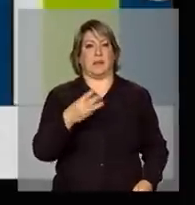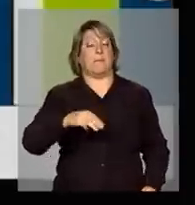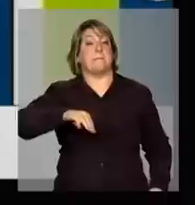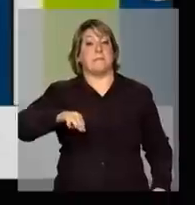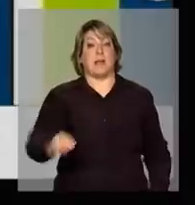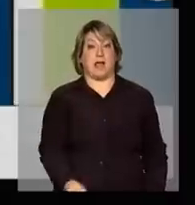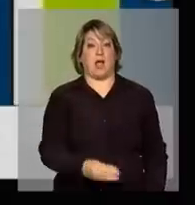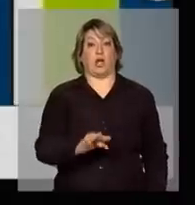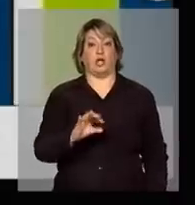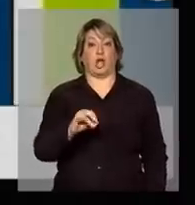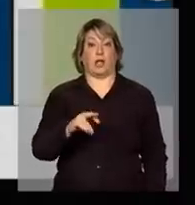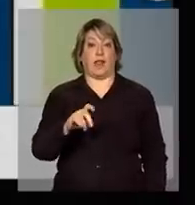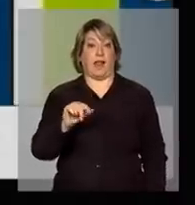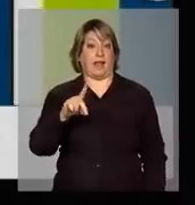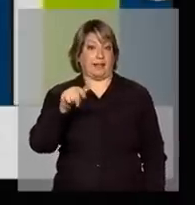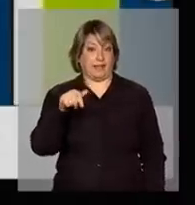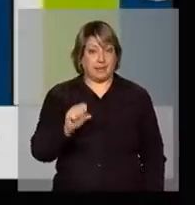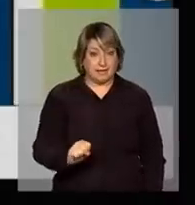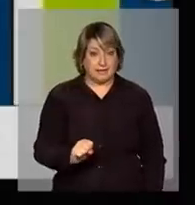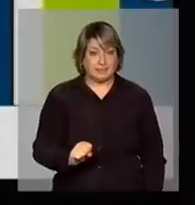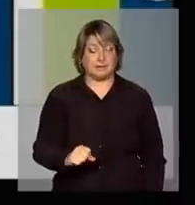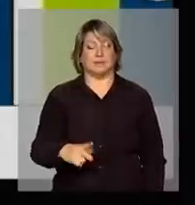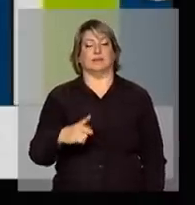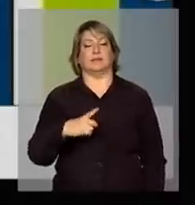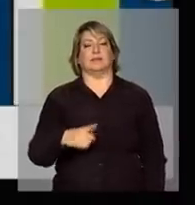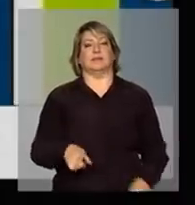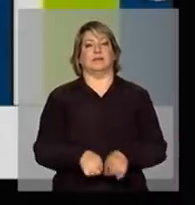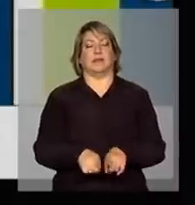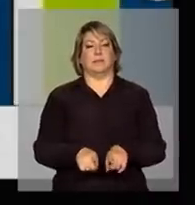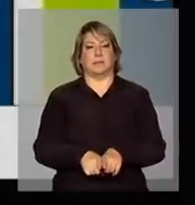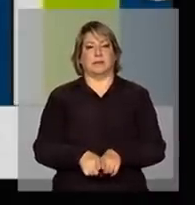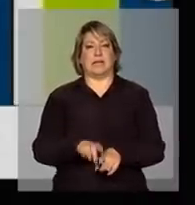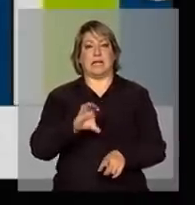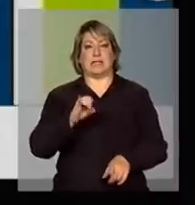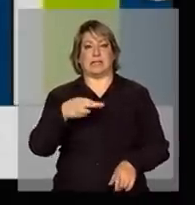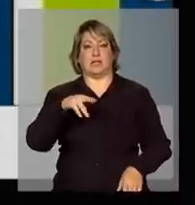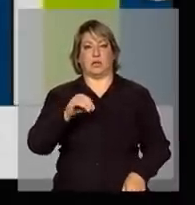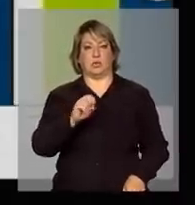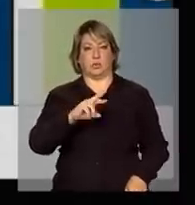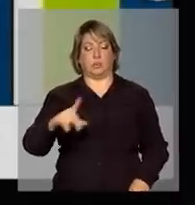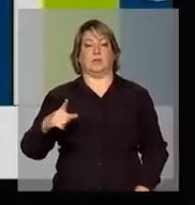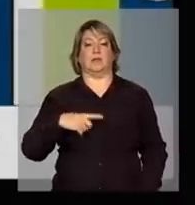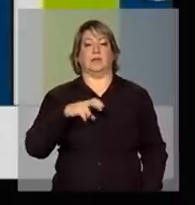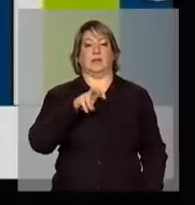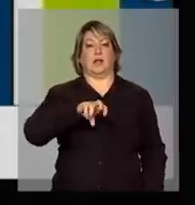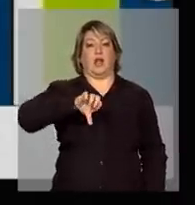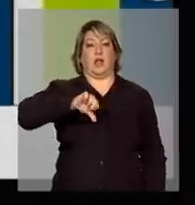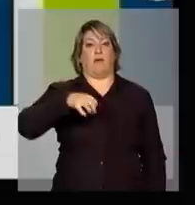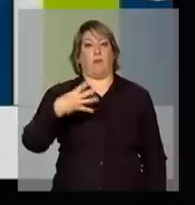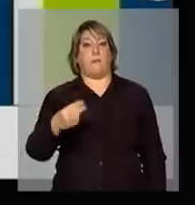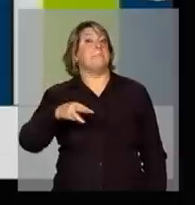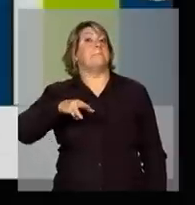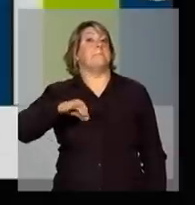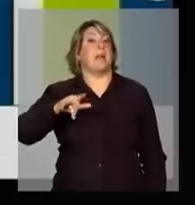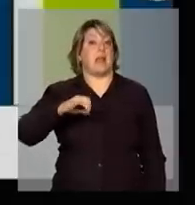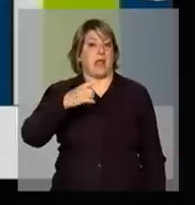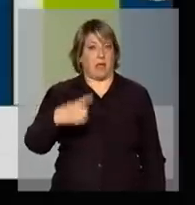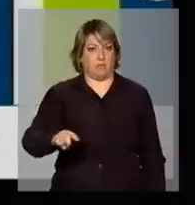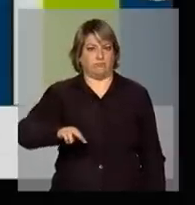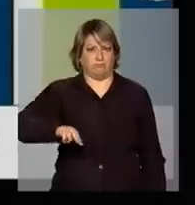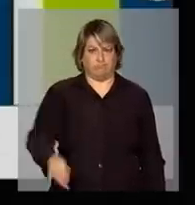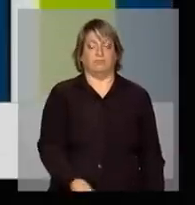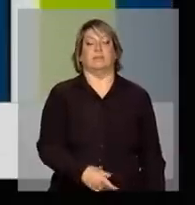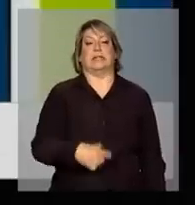de toneladas, e no Centro-Sul, 594 milhões. Ou seja, um